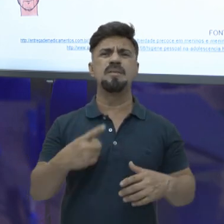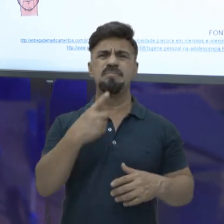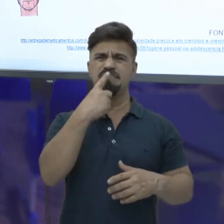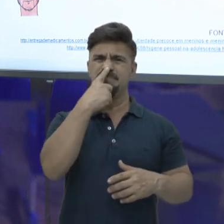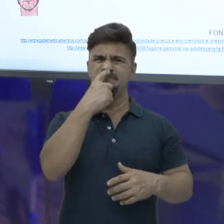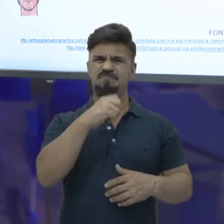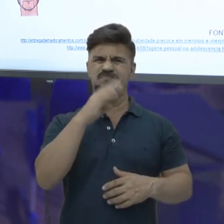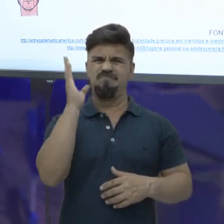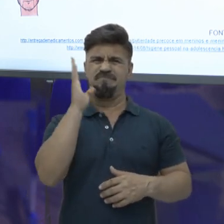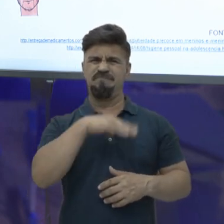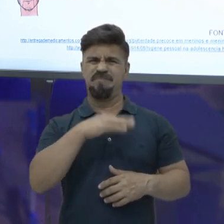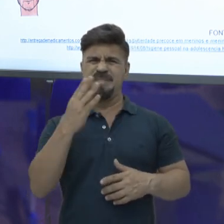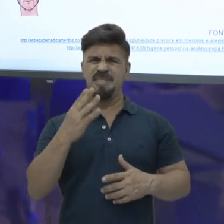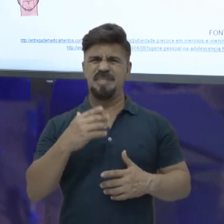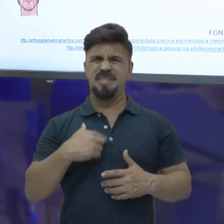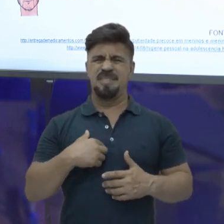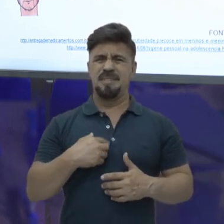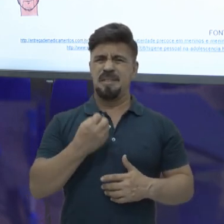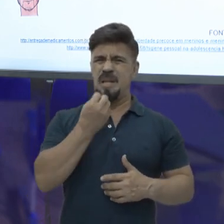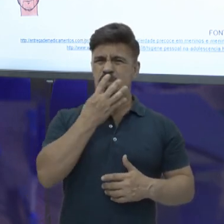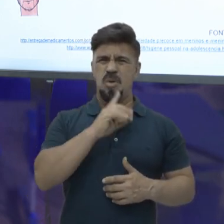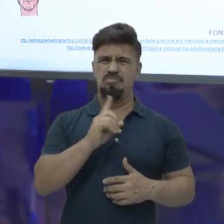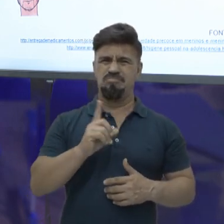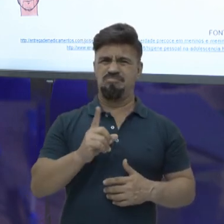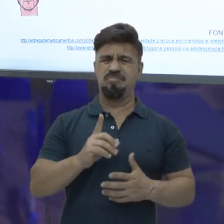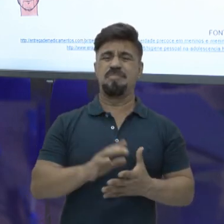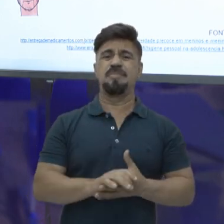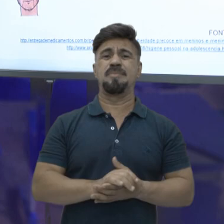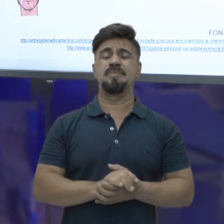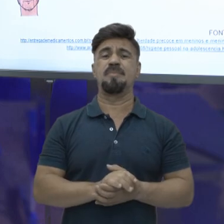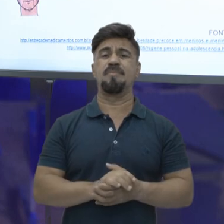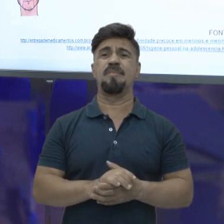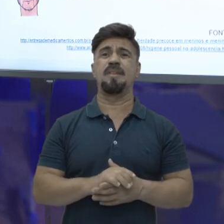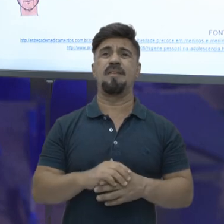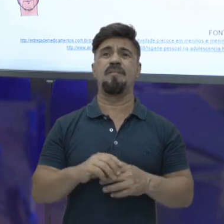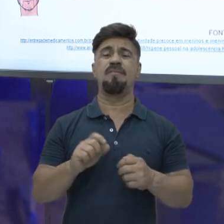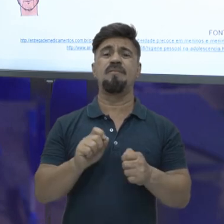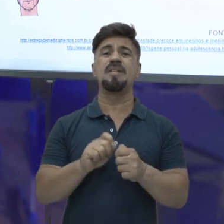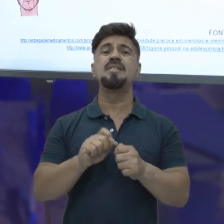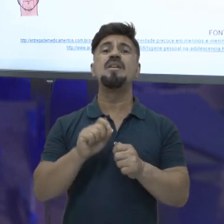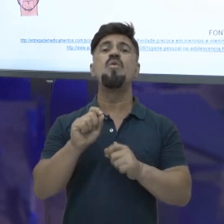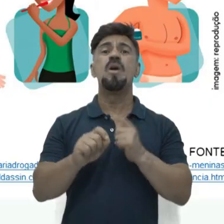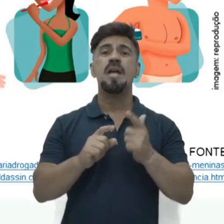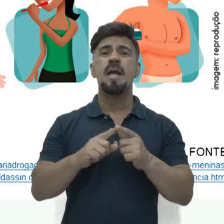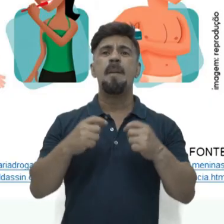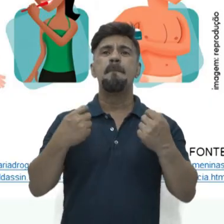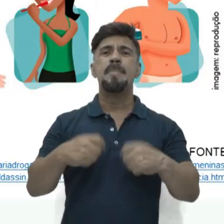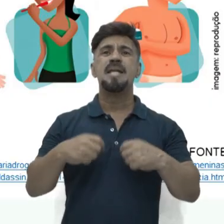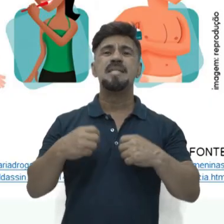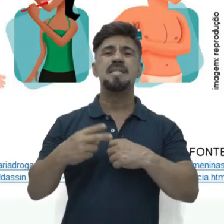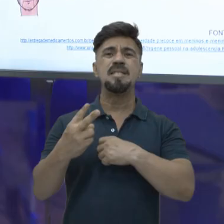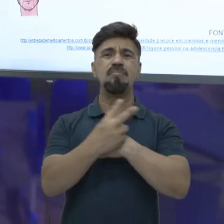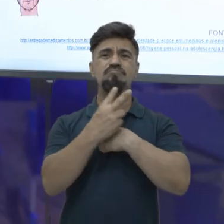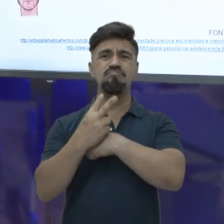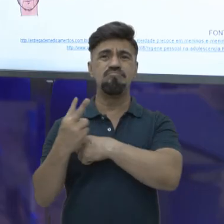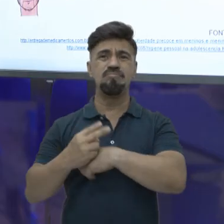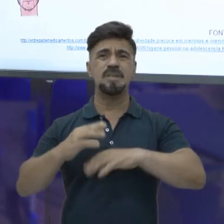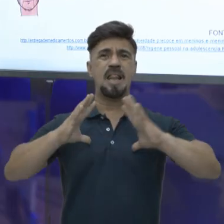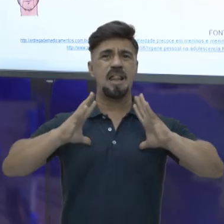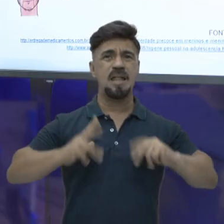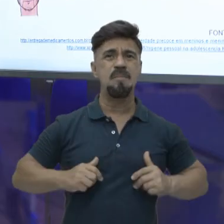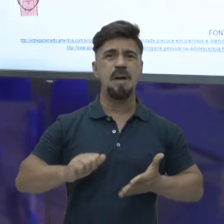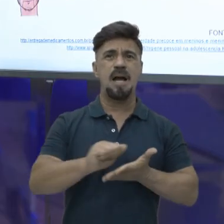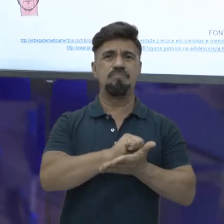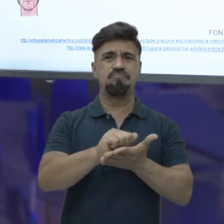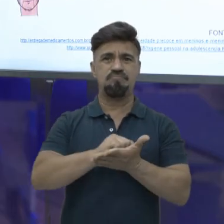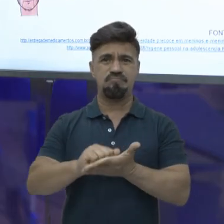meio característico, não é cheiro muito bom não. E aí o que a gente tem que fazer? A gente tem que se higienizar. Como é que